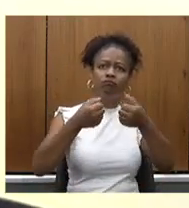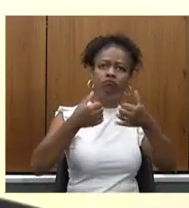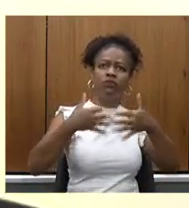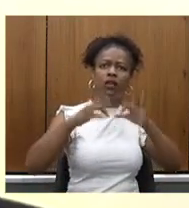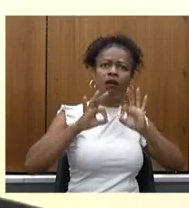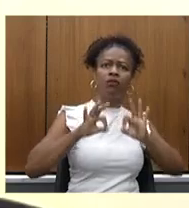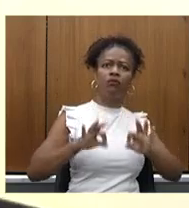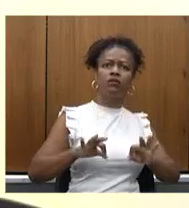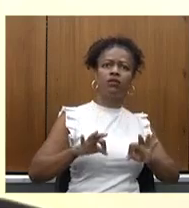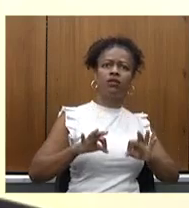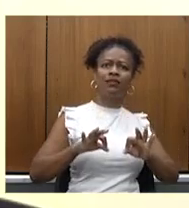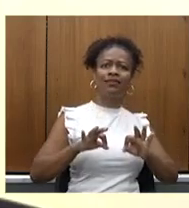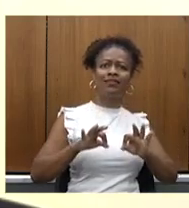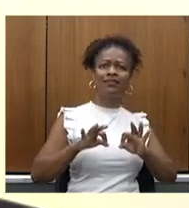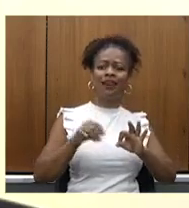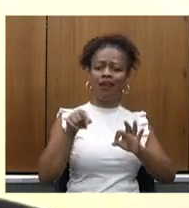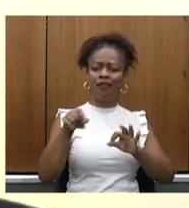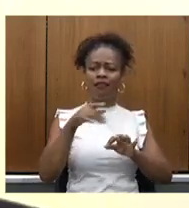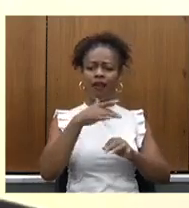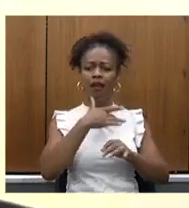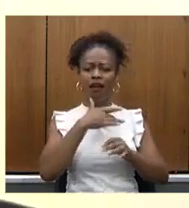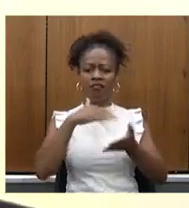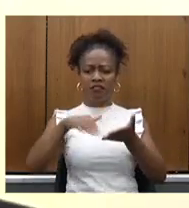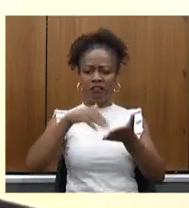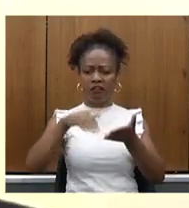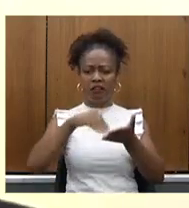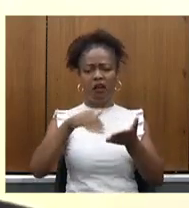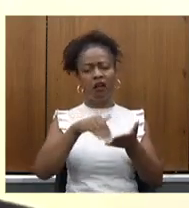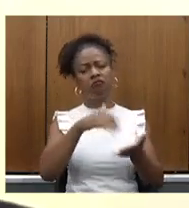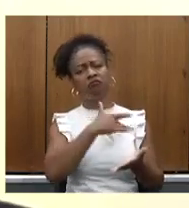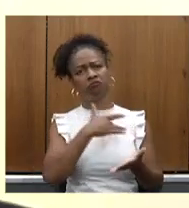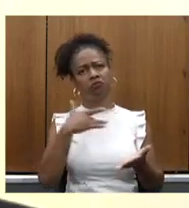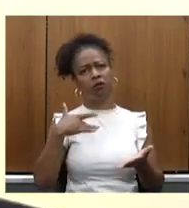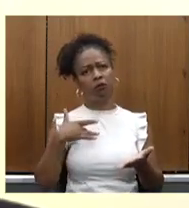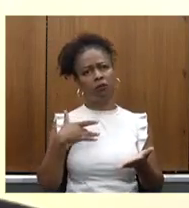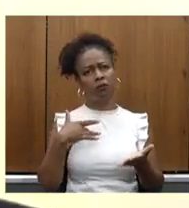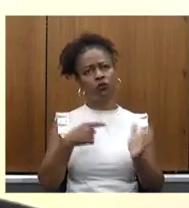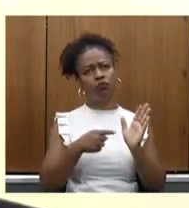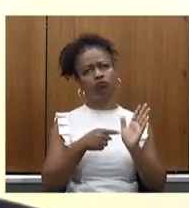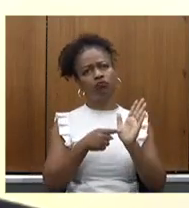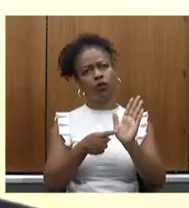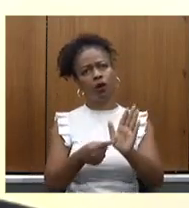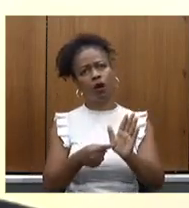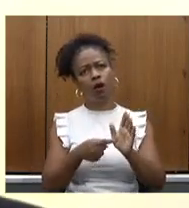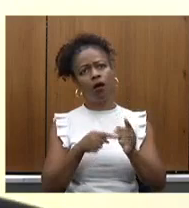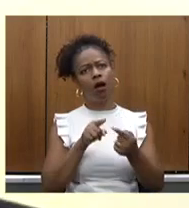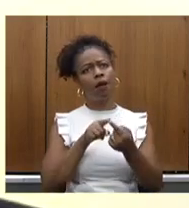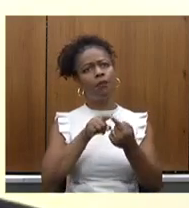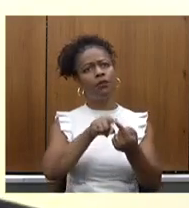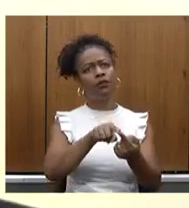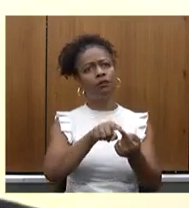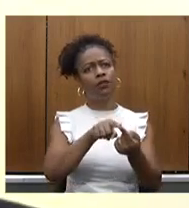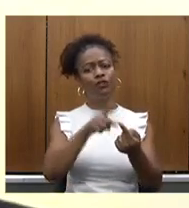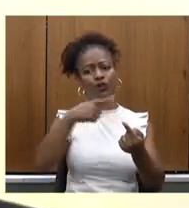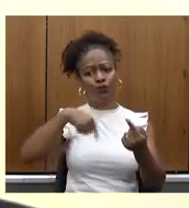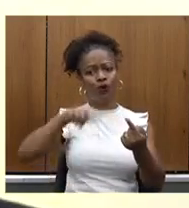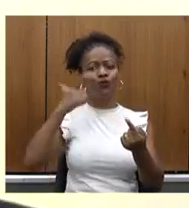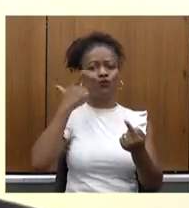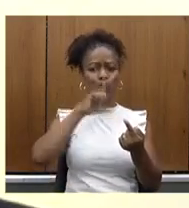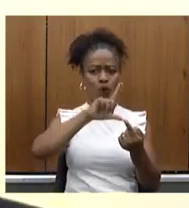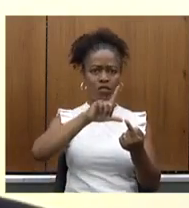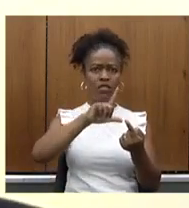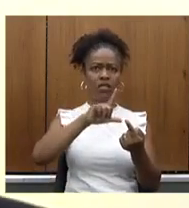no farol da Secretaria de Estado de Saúde, no apontamento de que cumprimiremos esse mínimo